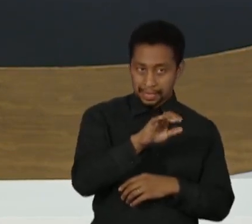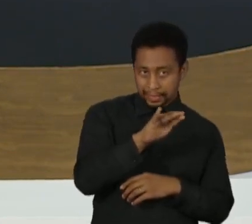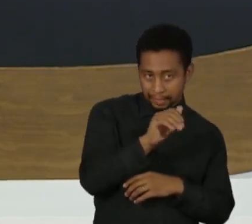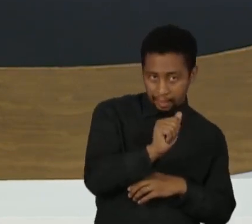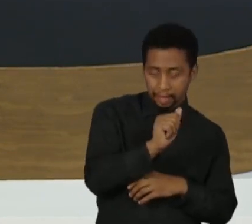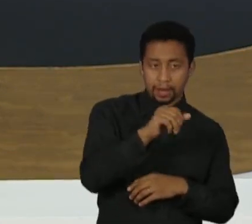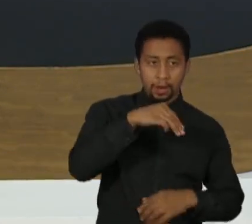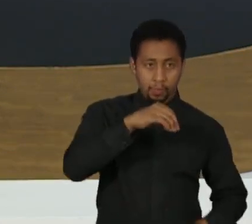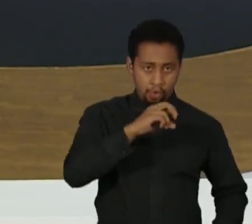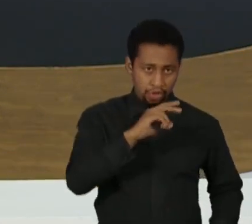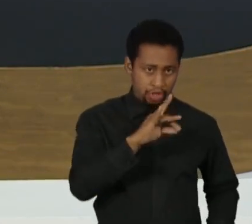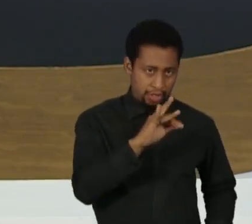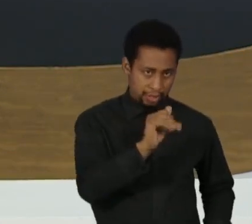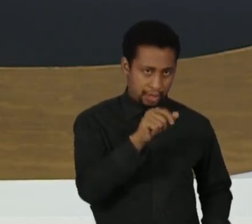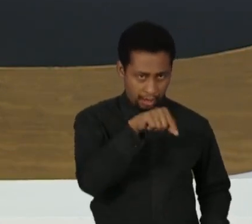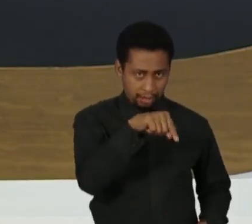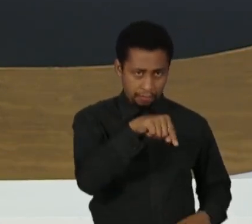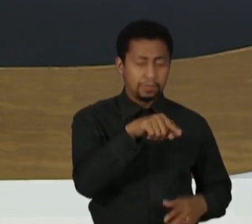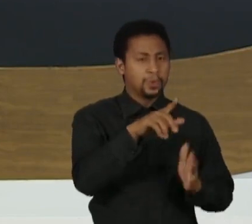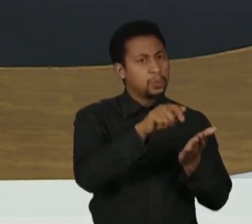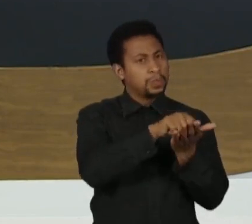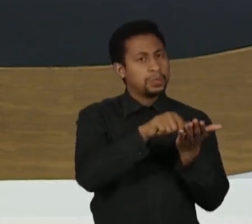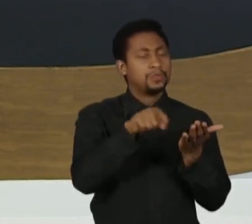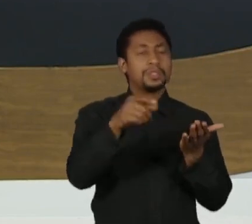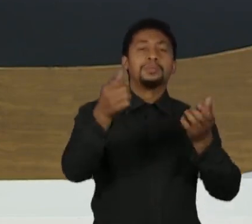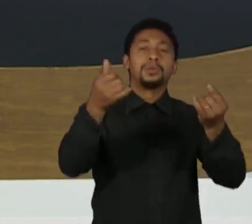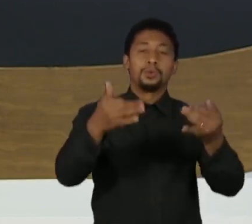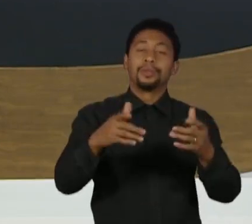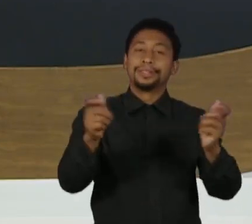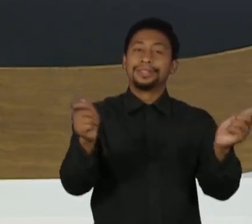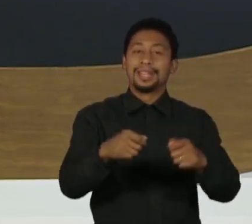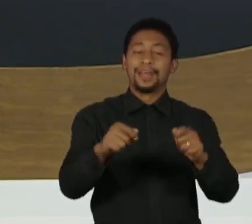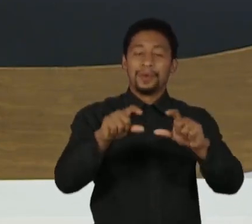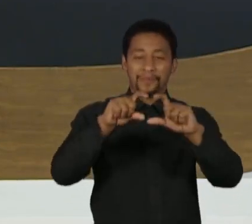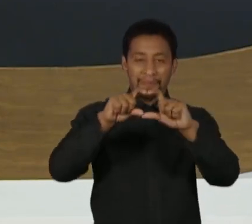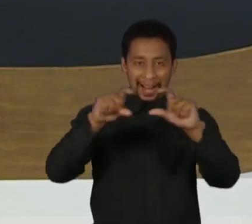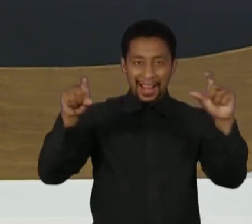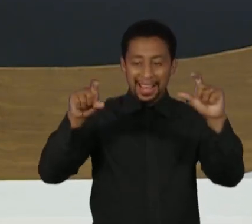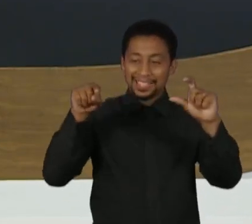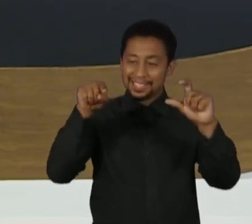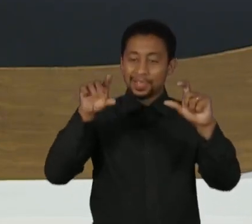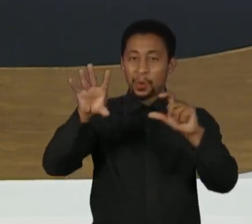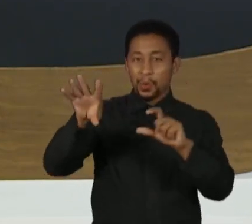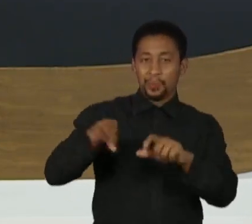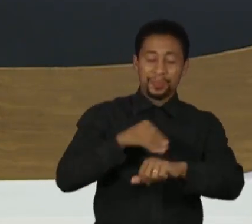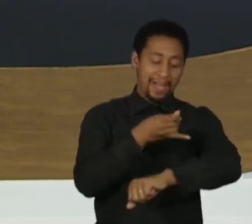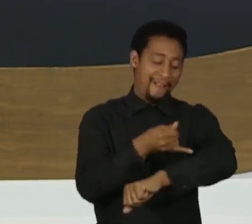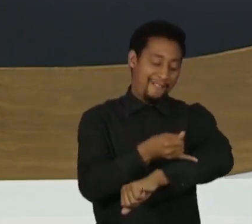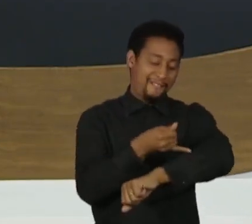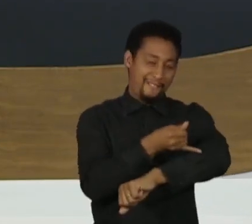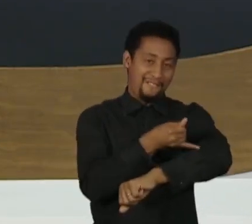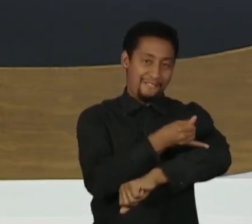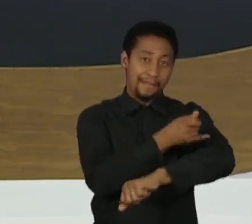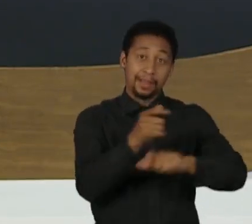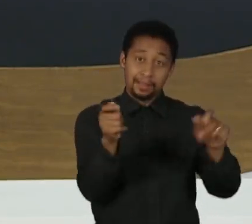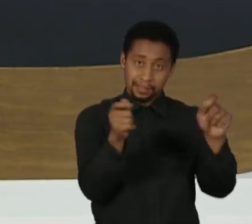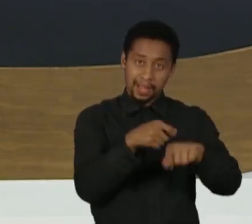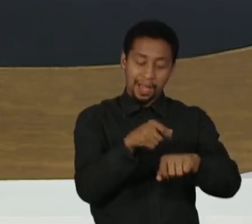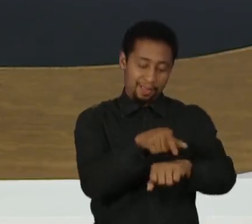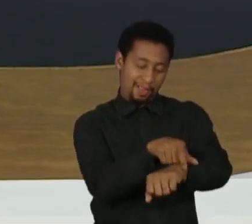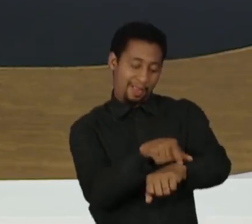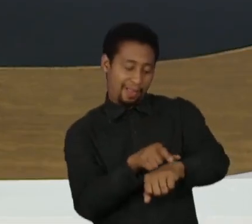que as frases dos seus livros são altamente tatuáveis. Da mesma maneira, elas são muito grifáveis. Se quiser, você passa